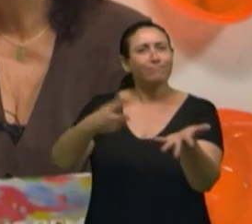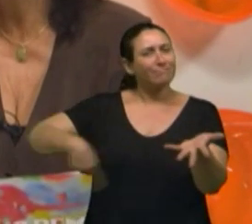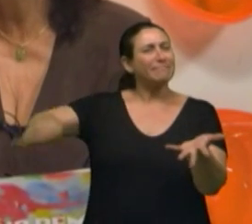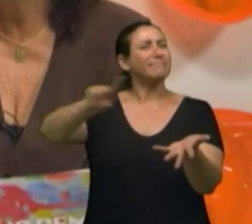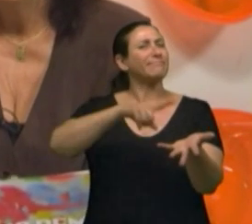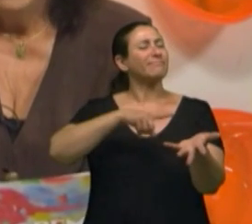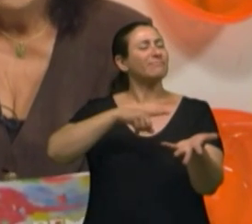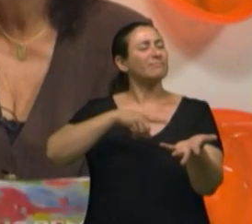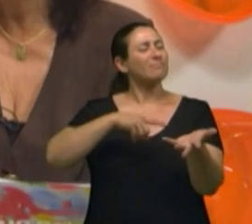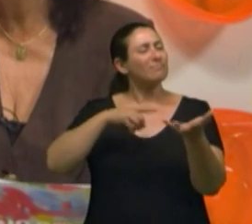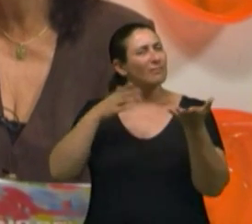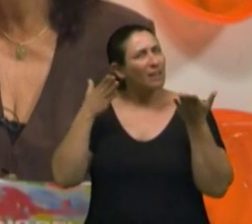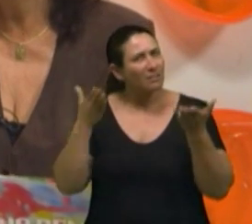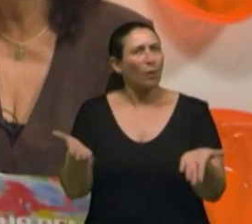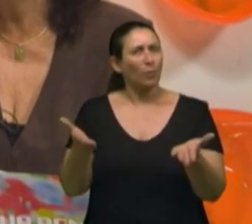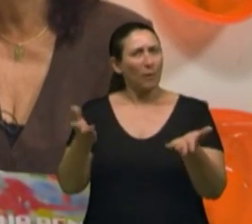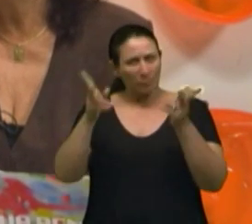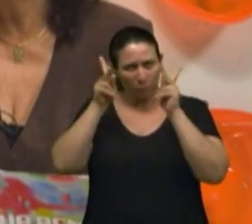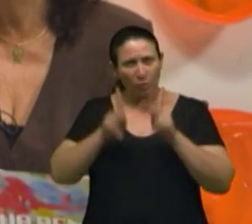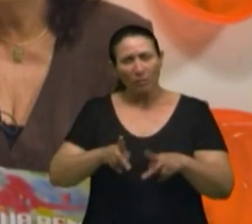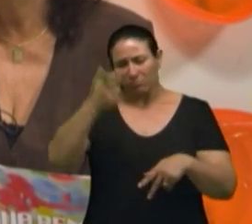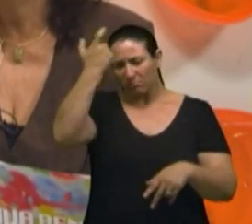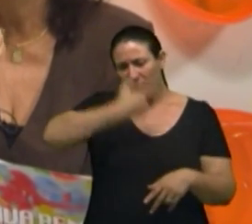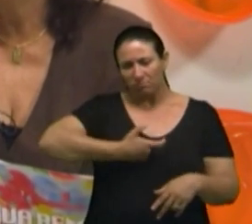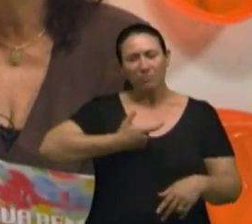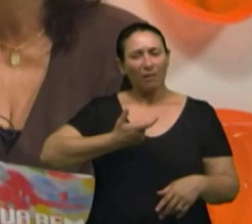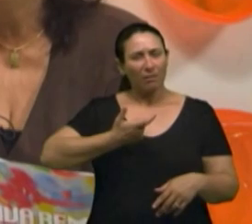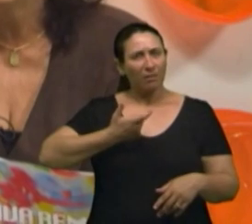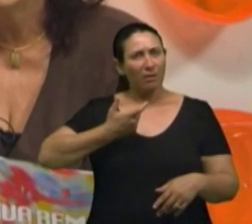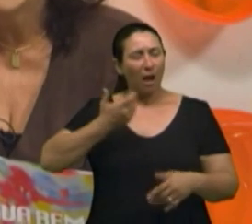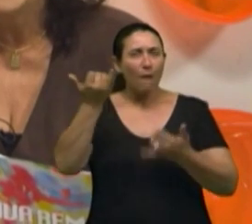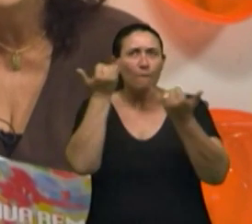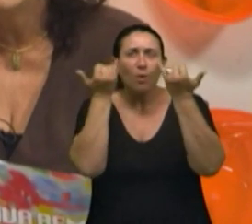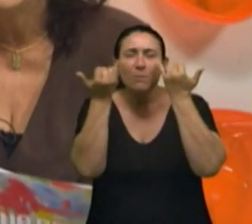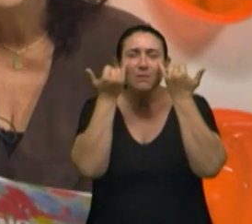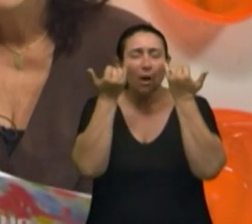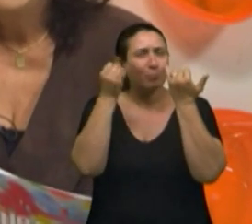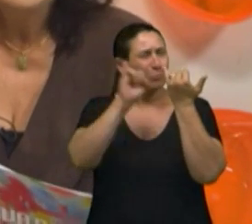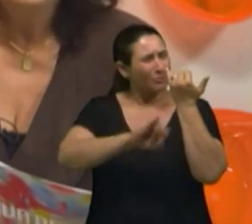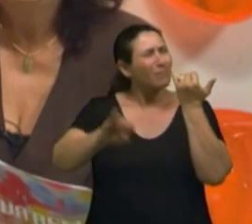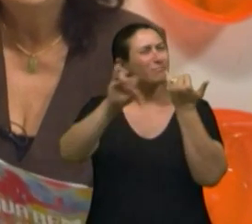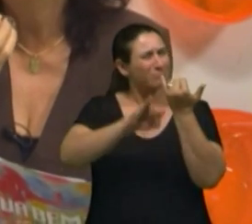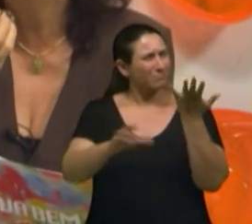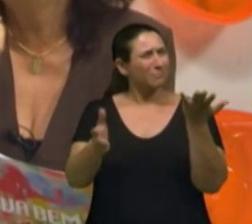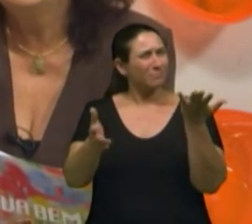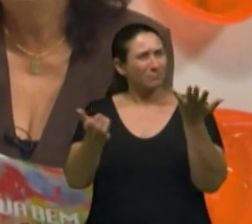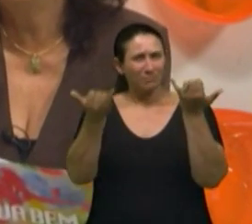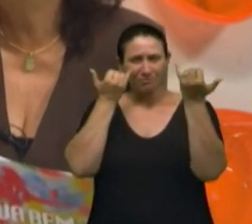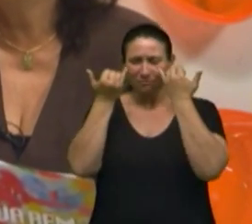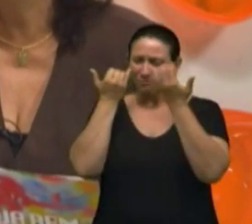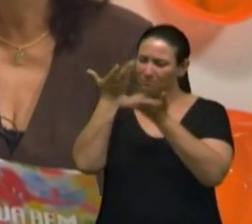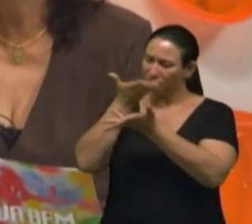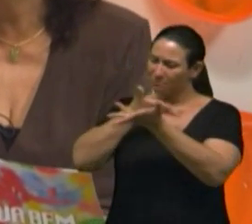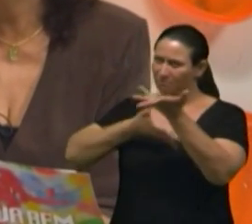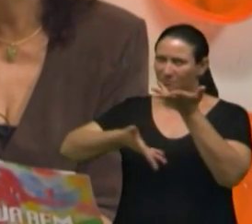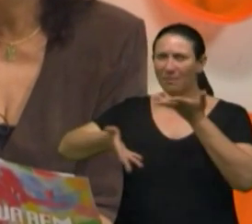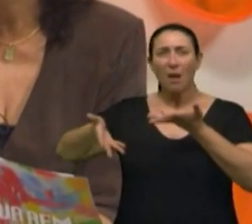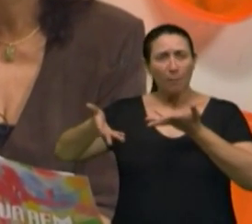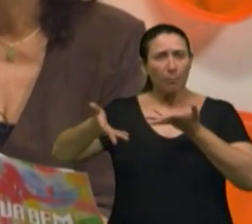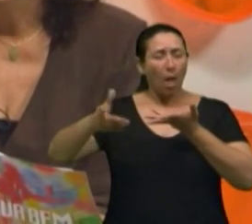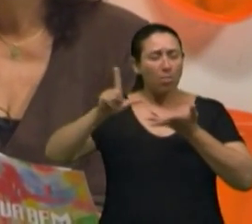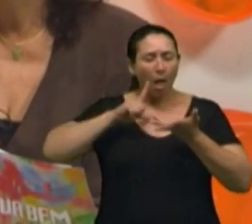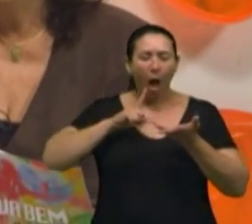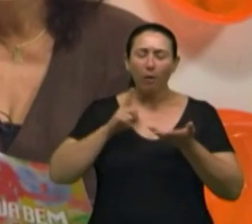disso. Mas, assim, essa pessoa que recebe informação, a informação trocada é imensurável. E como eles